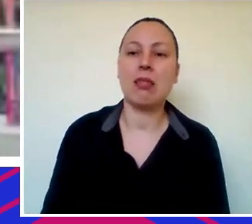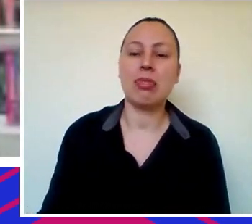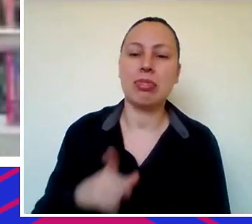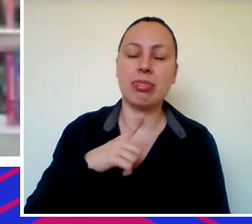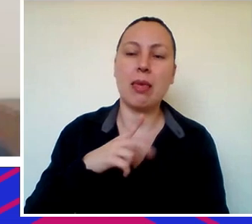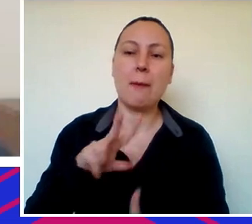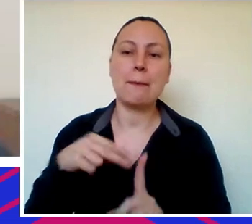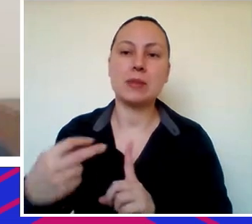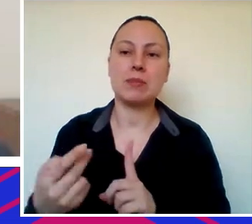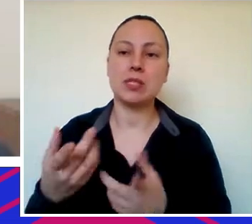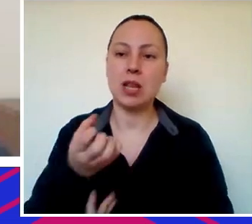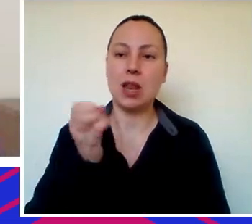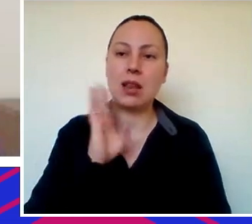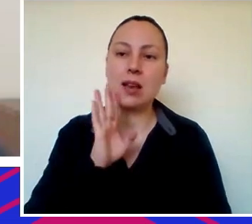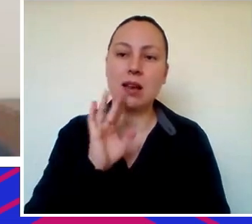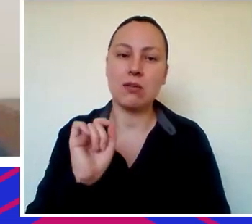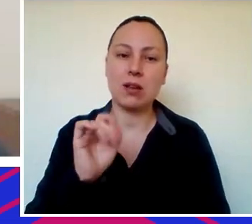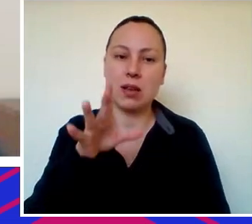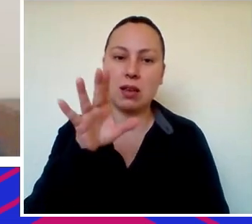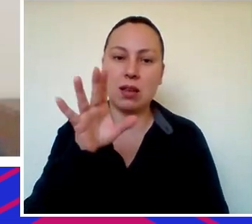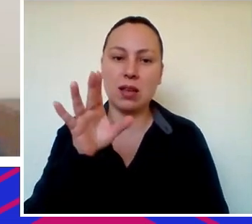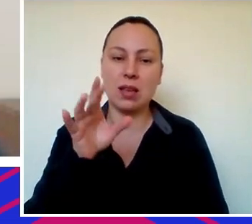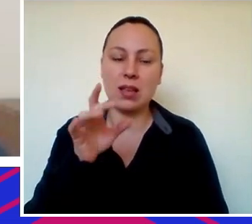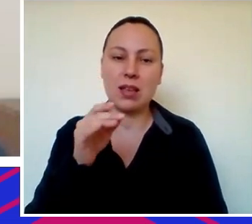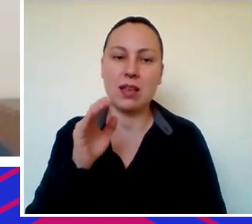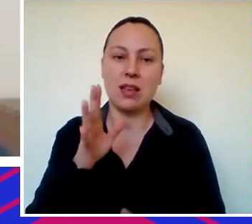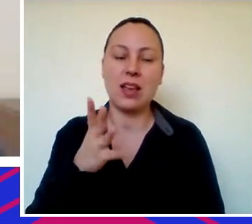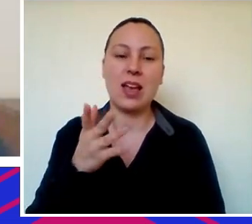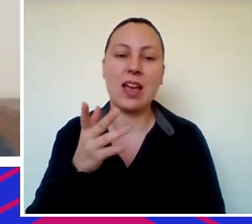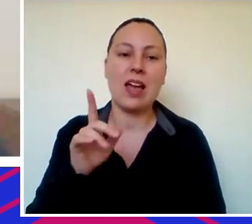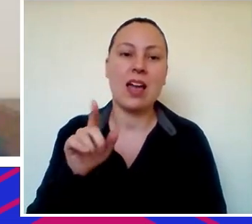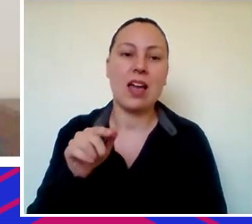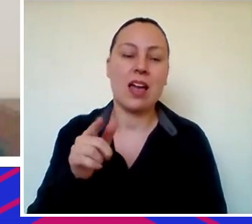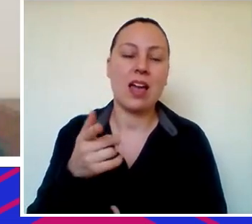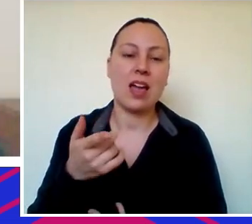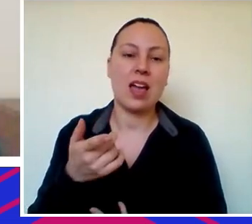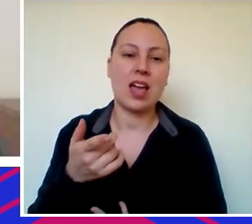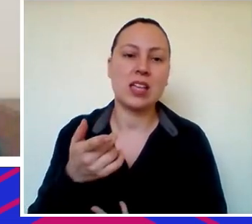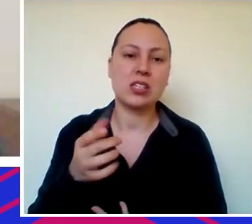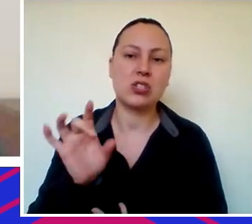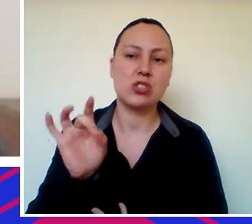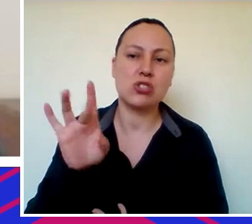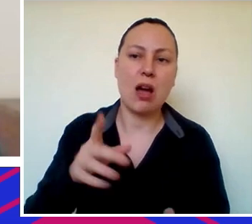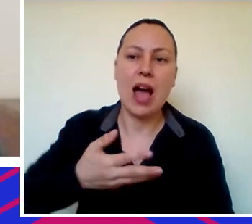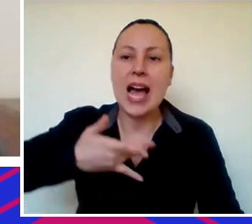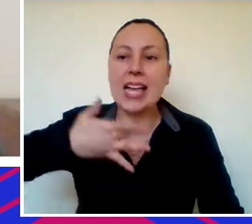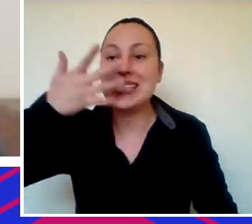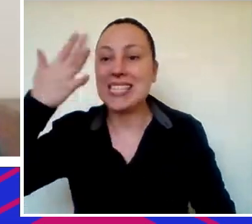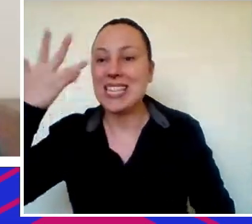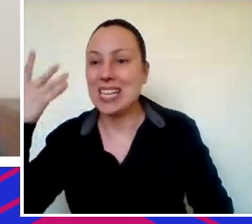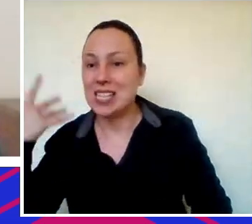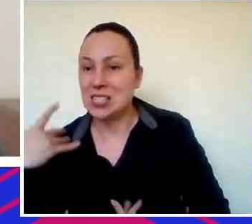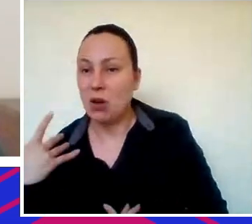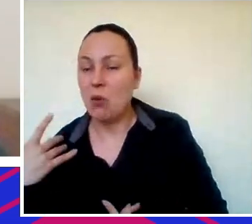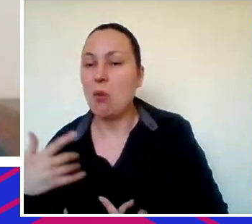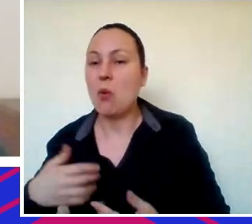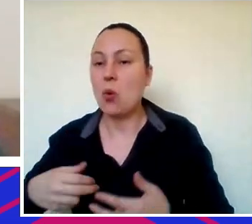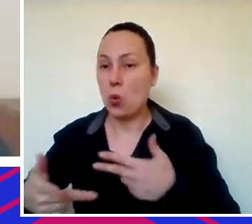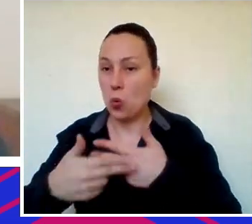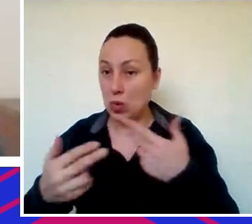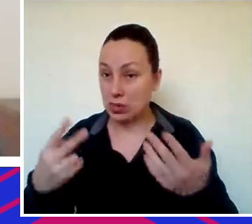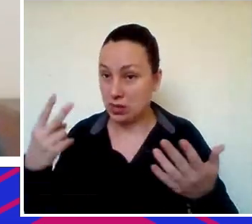eu acho que vou me atrever aqui a te interromper, Igor. Lógico. Que não é só uma aceleração das tendências que a gente já vinha.